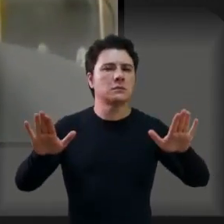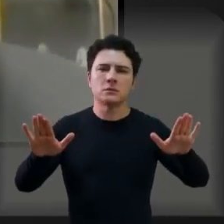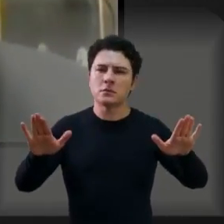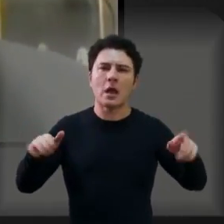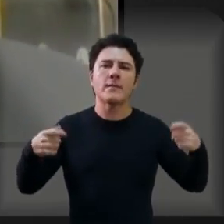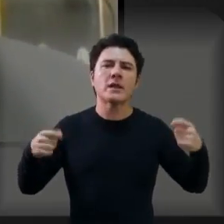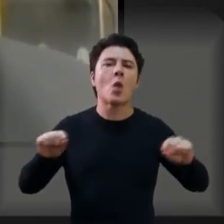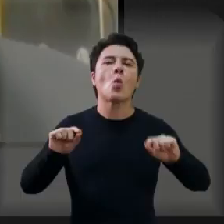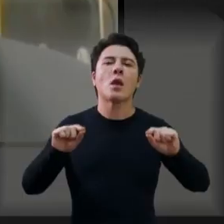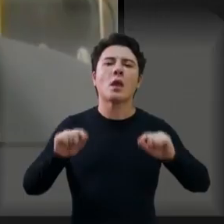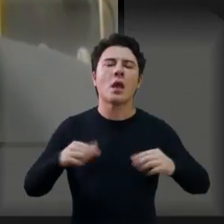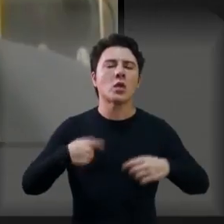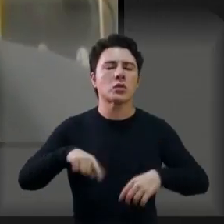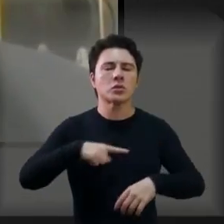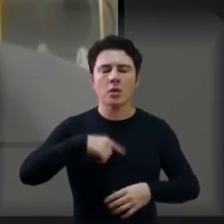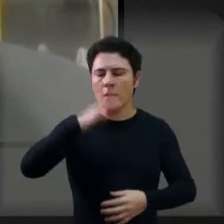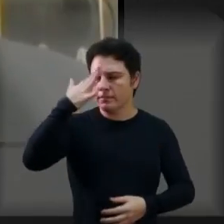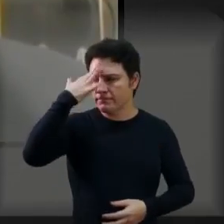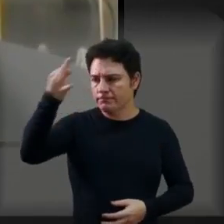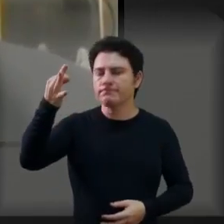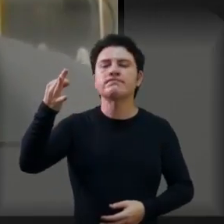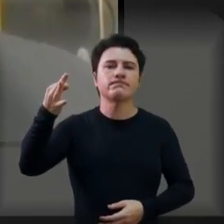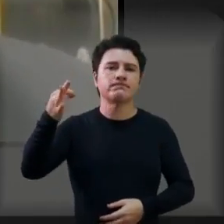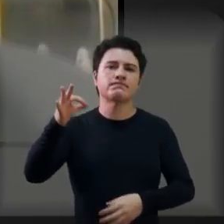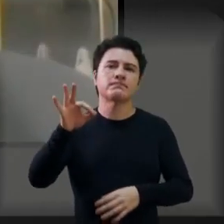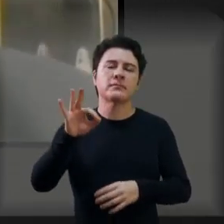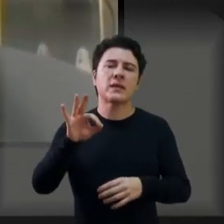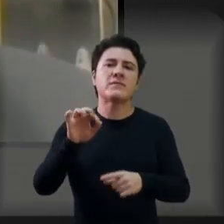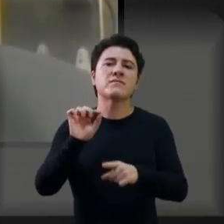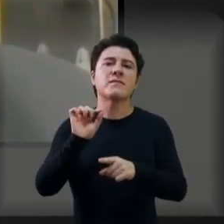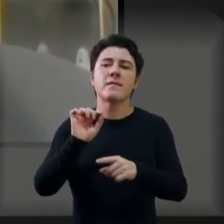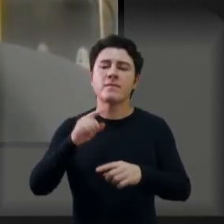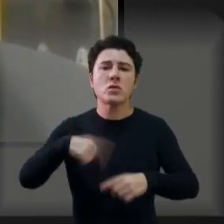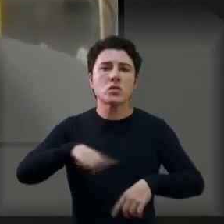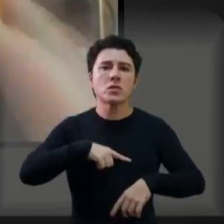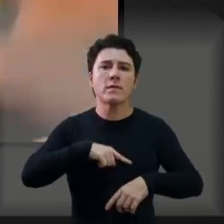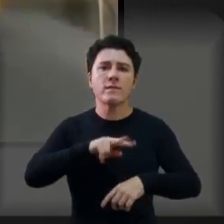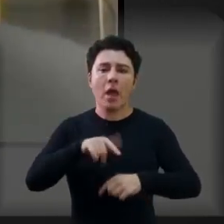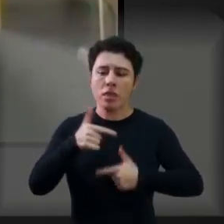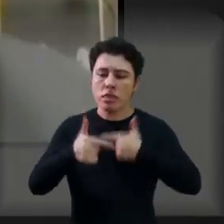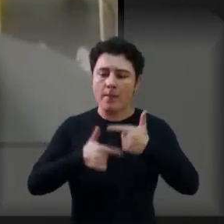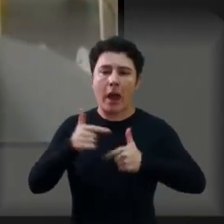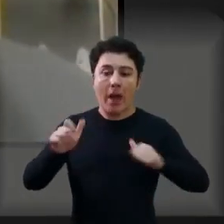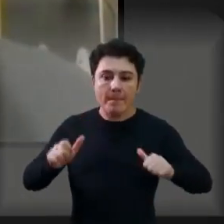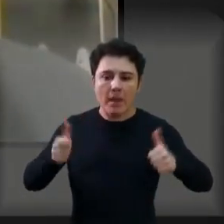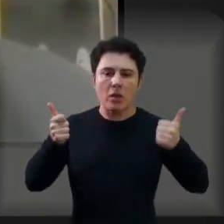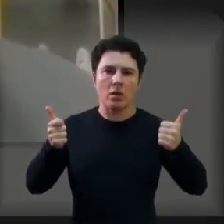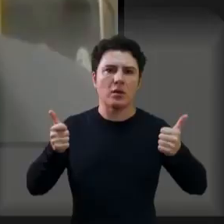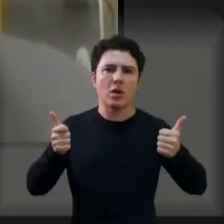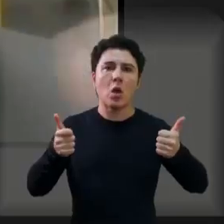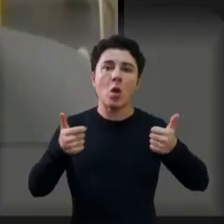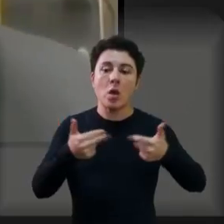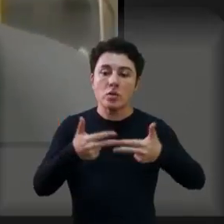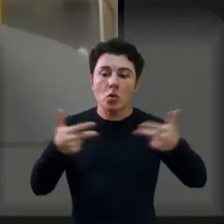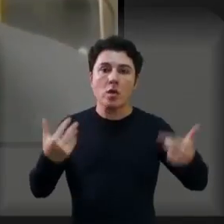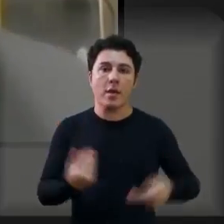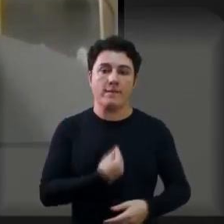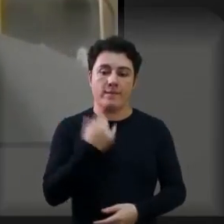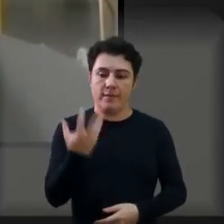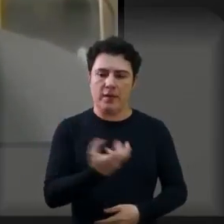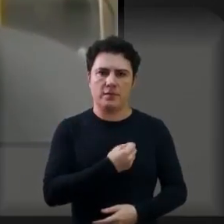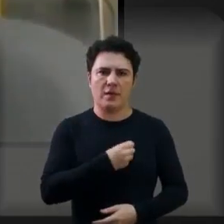equilíbrio e fazer o melhor para salvar vidas. Esquece o resto de pessoas